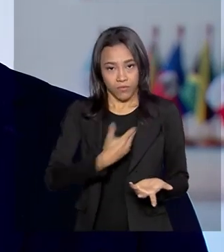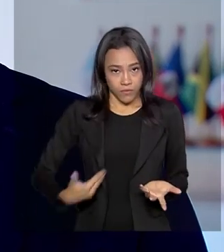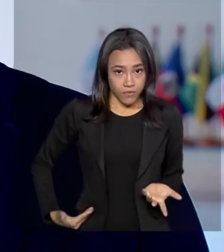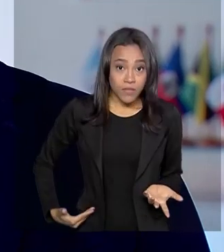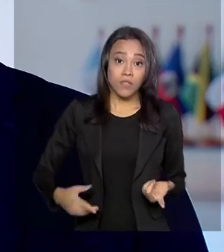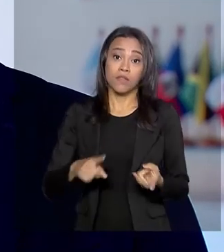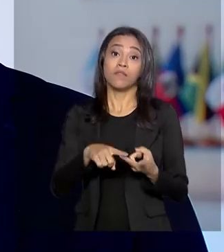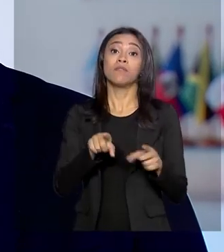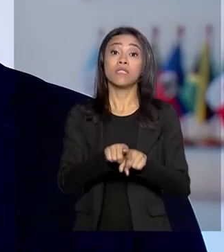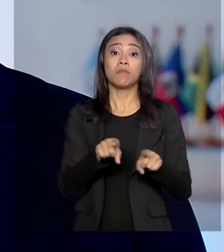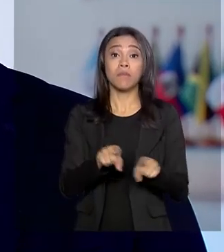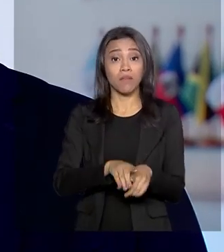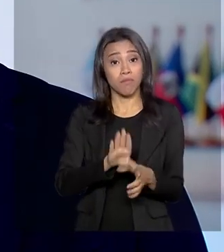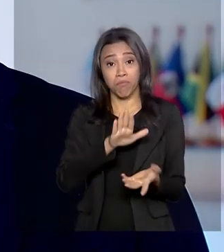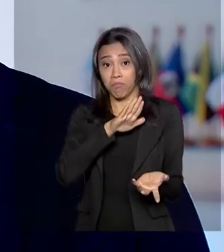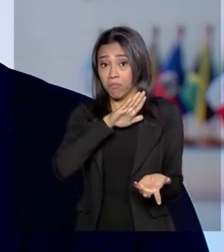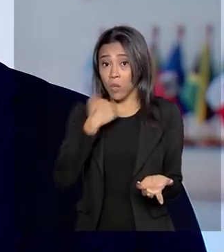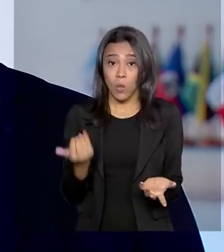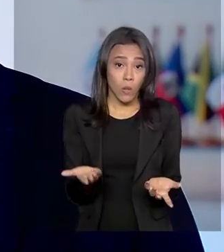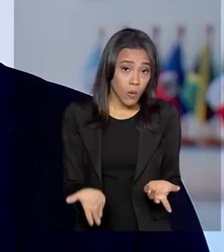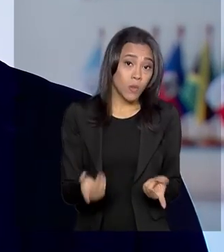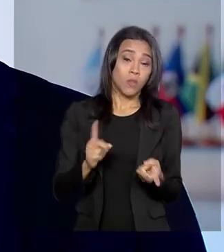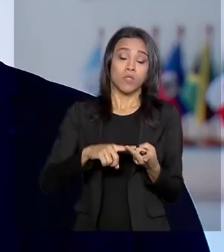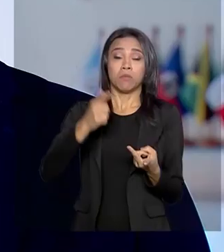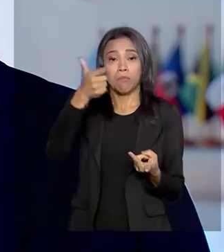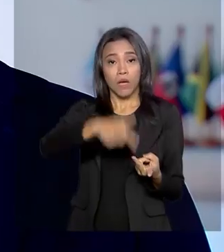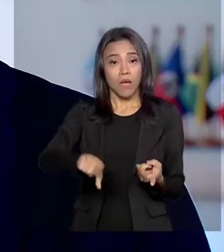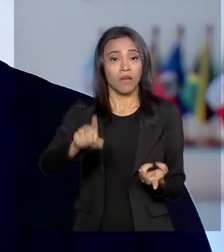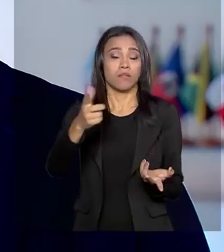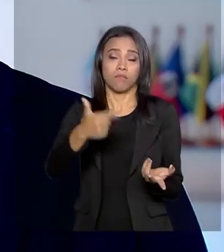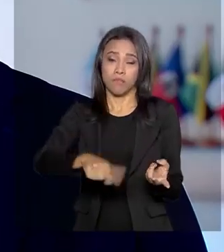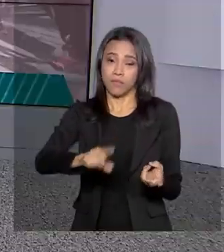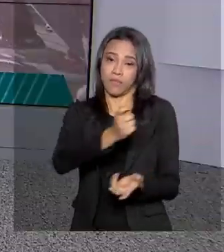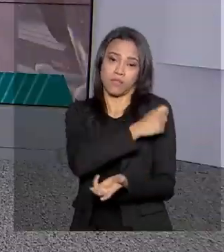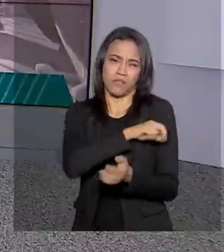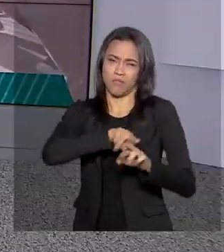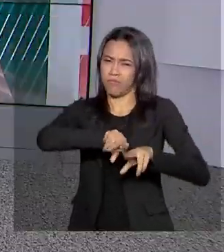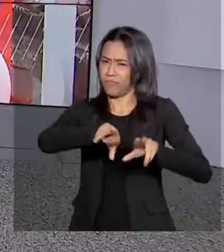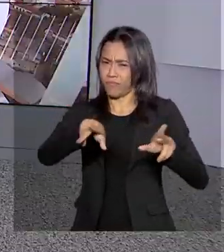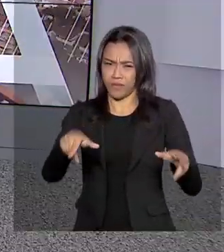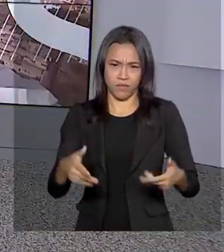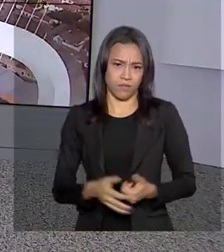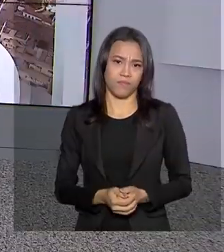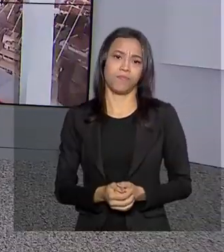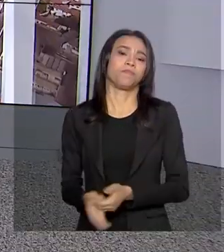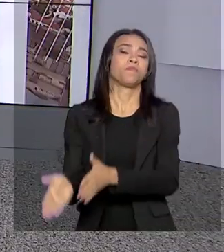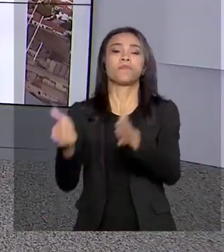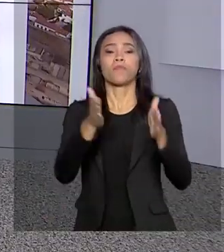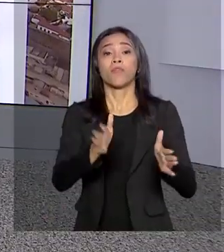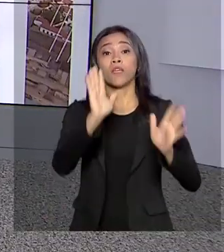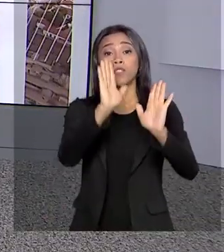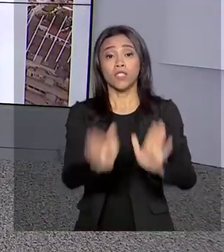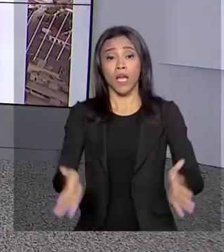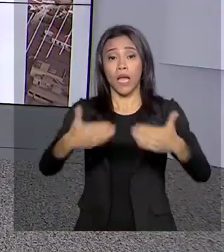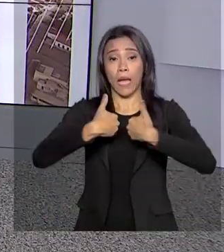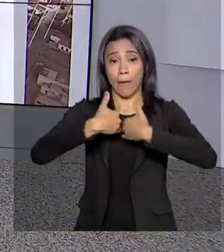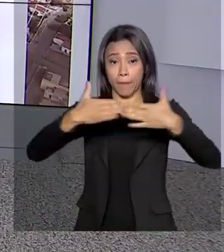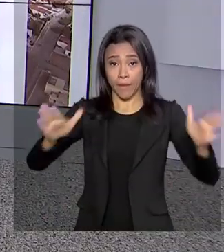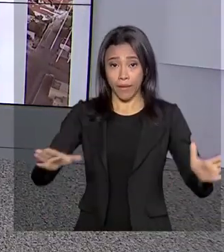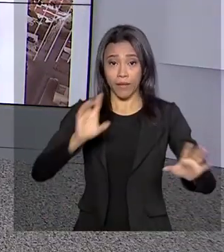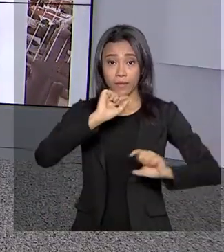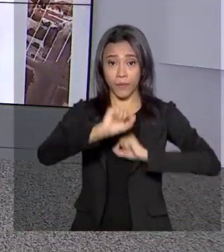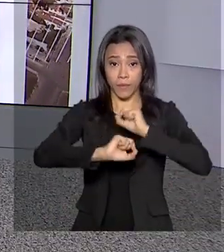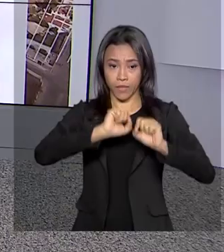óbitos e de mais utilização de vacina desnecessariamente. Estão abertas as inscrições para o